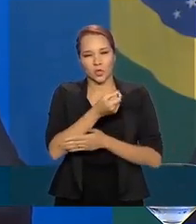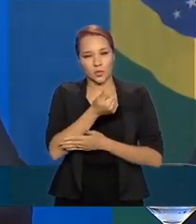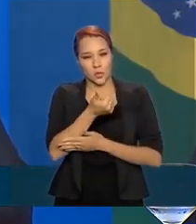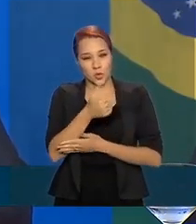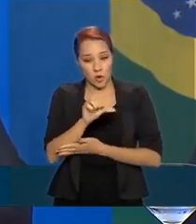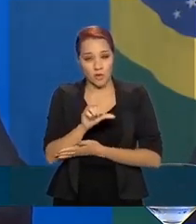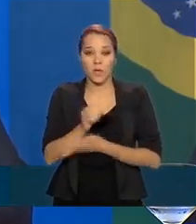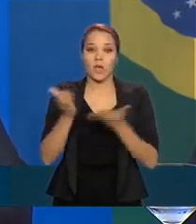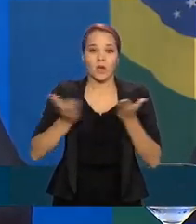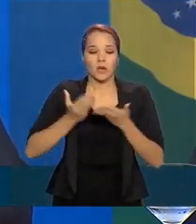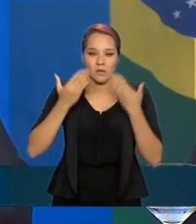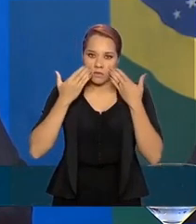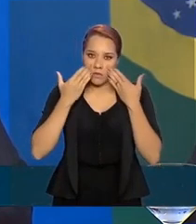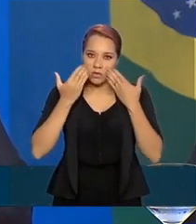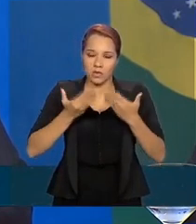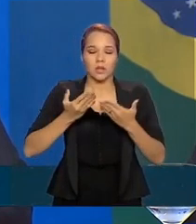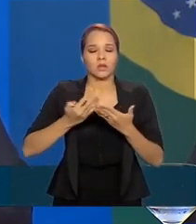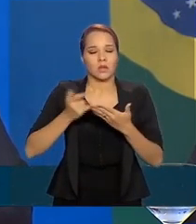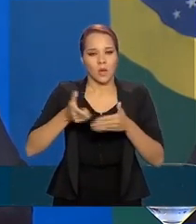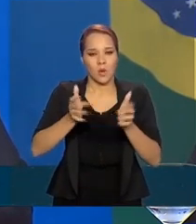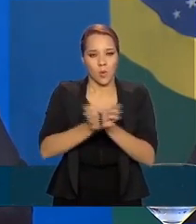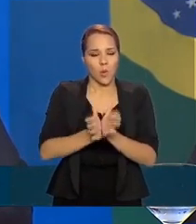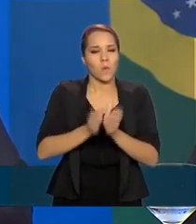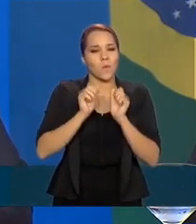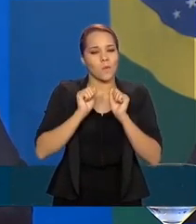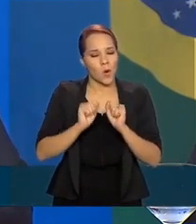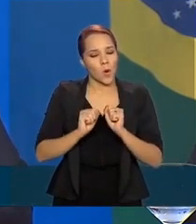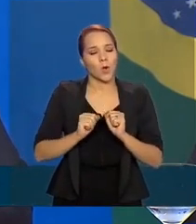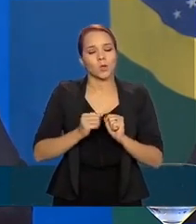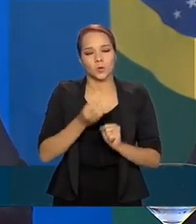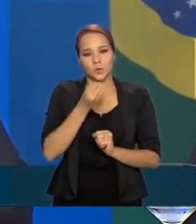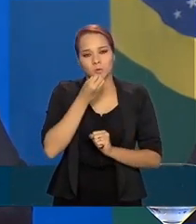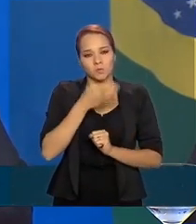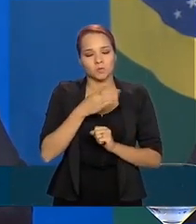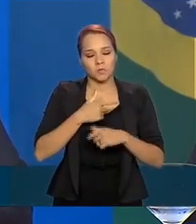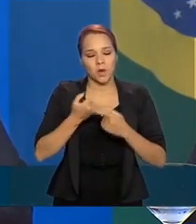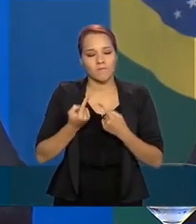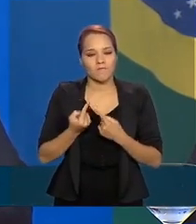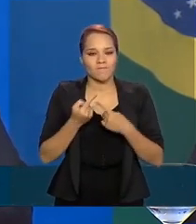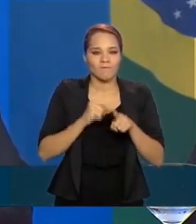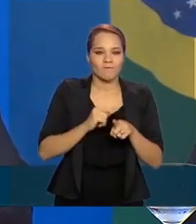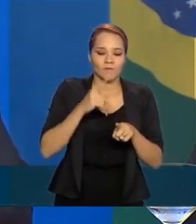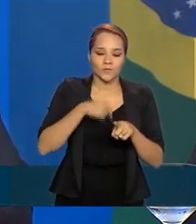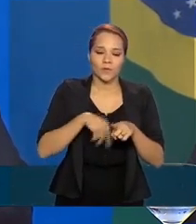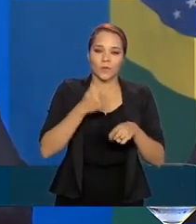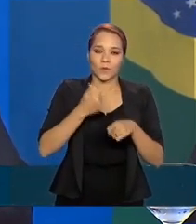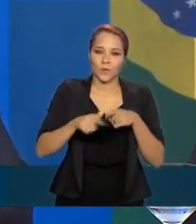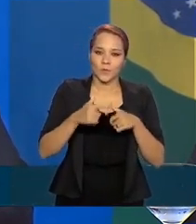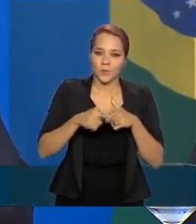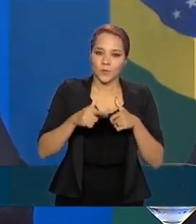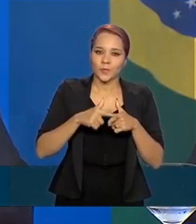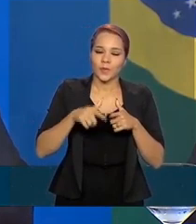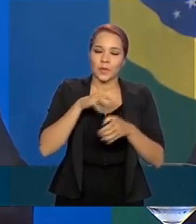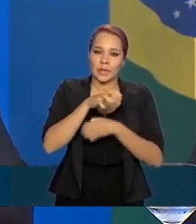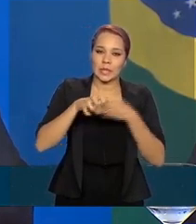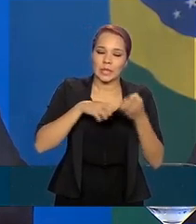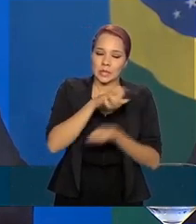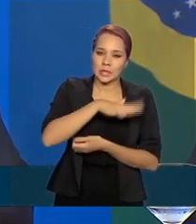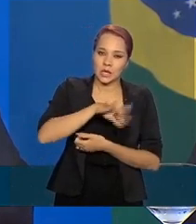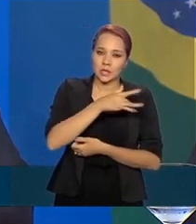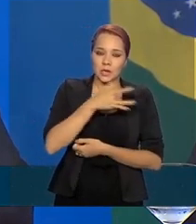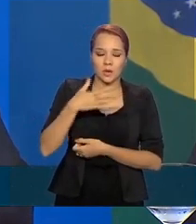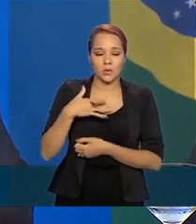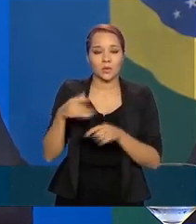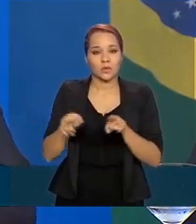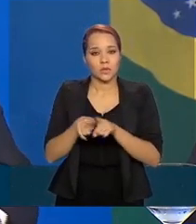revelando que é um órgão que pode funcionar no enfrentamento dessa crise, tanto no aspecto de saúde, quanto